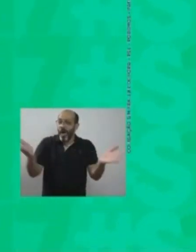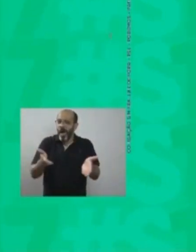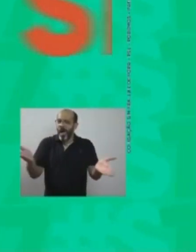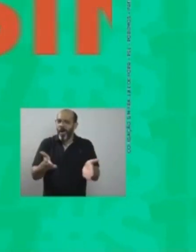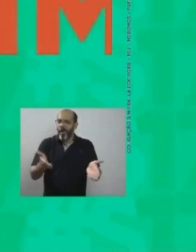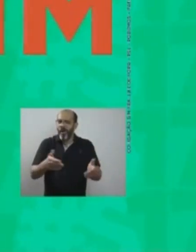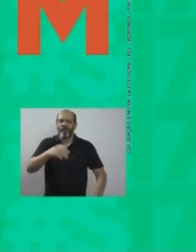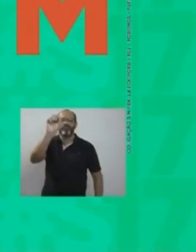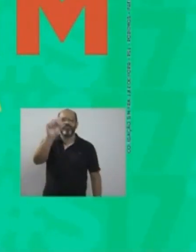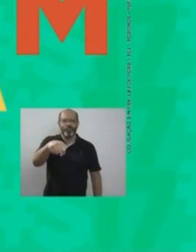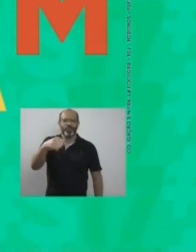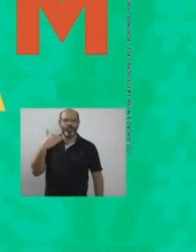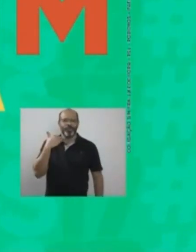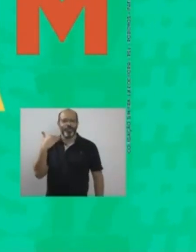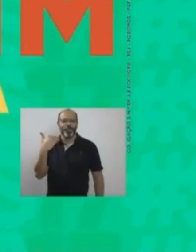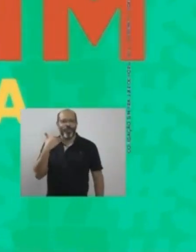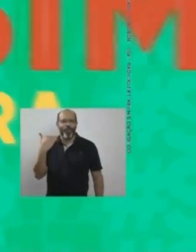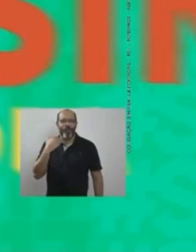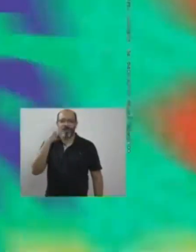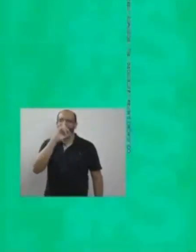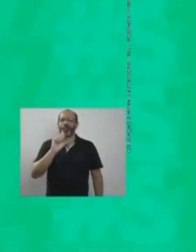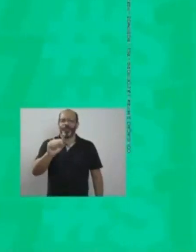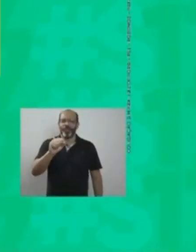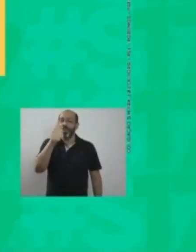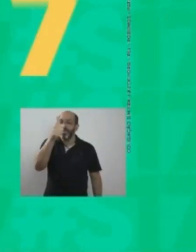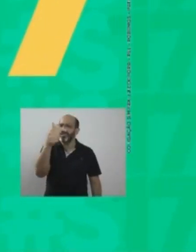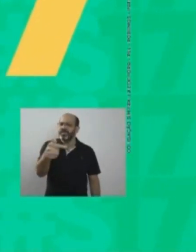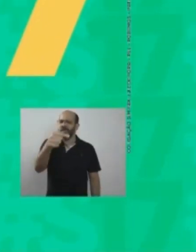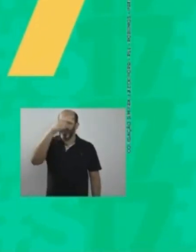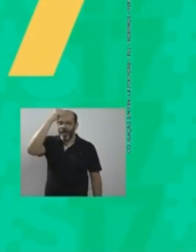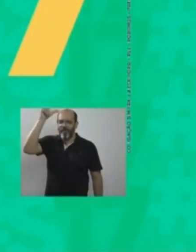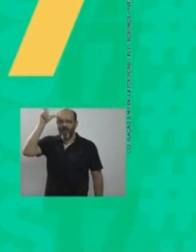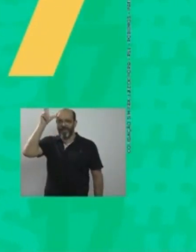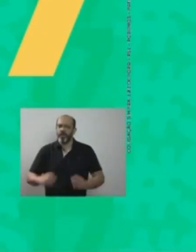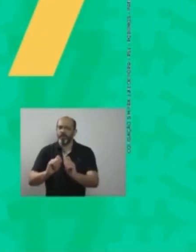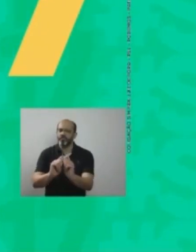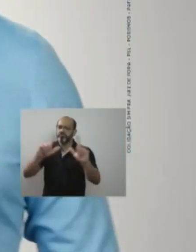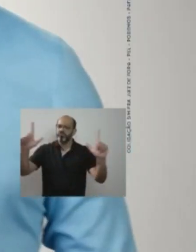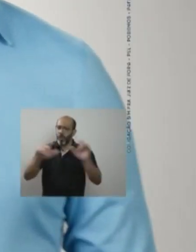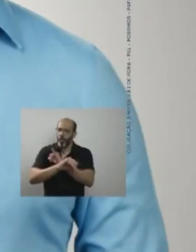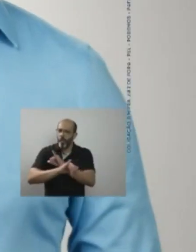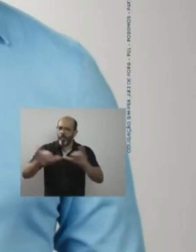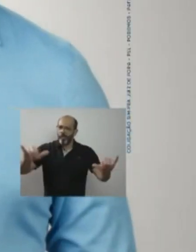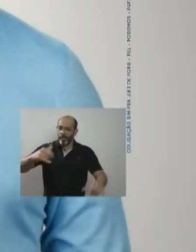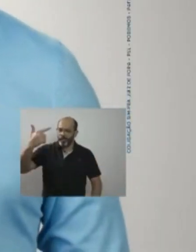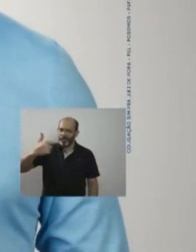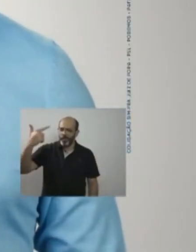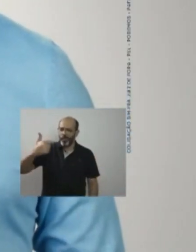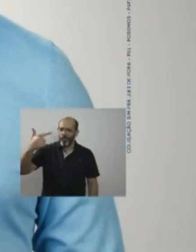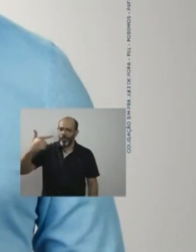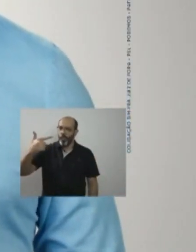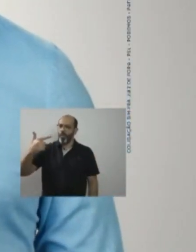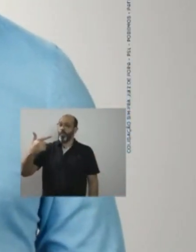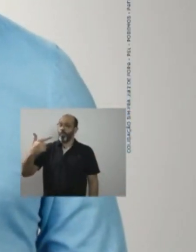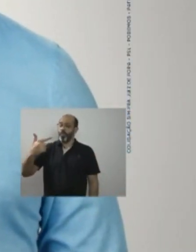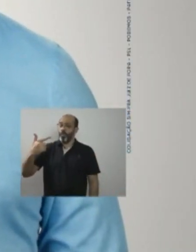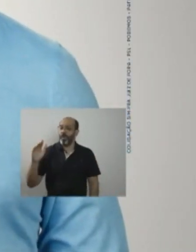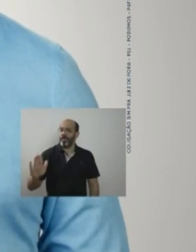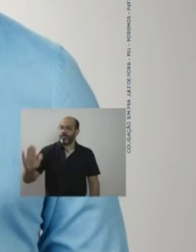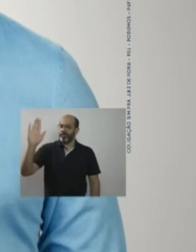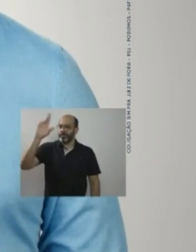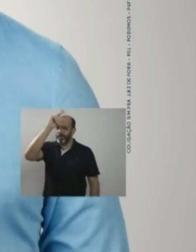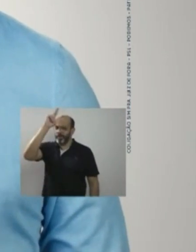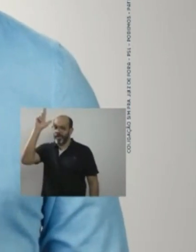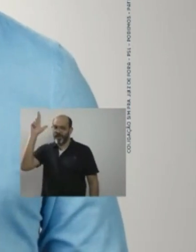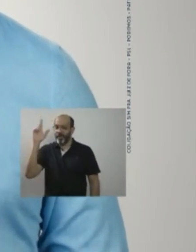o programa que veio dizer sim para a Juiz de Fora. Sheila 17, prefeita. Olá, eu sou o Júlio Obama Jr.,